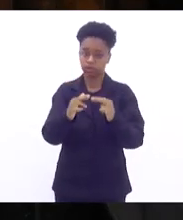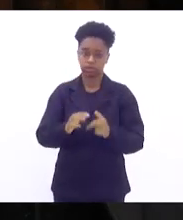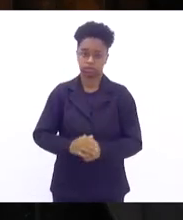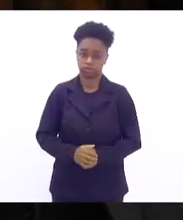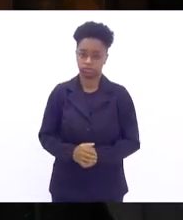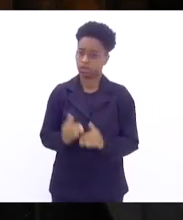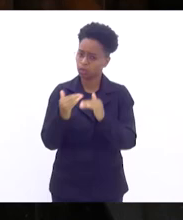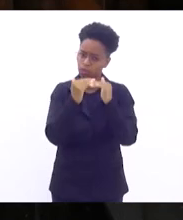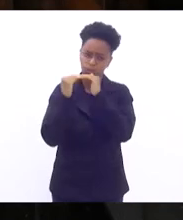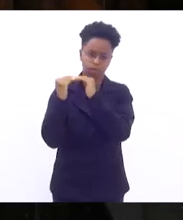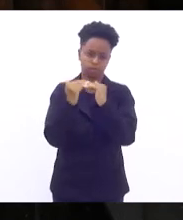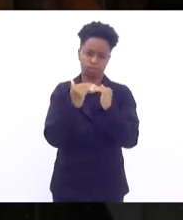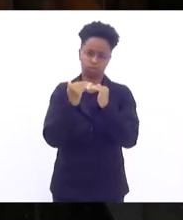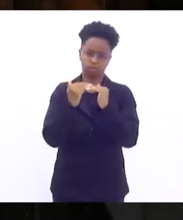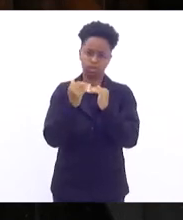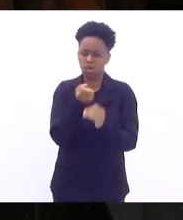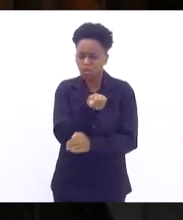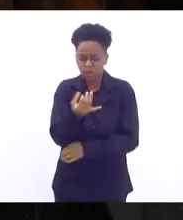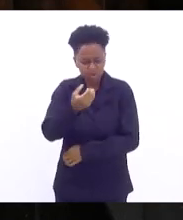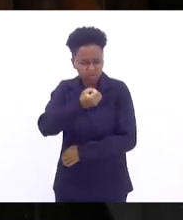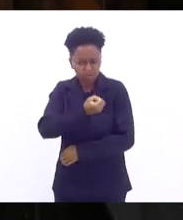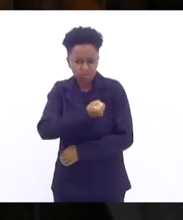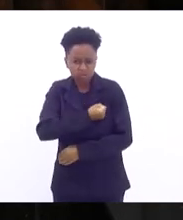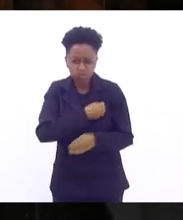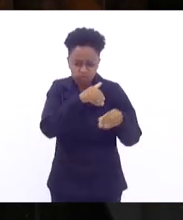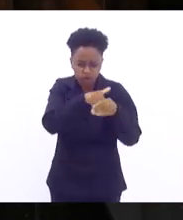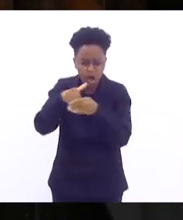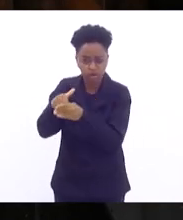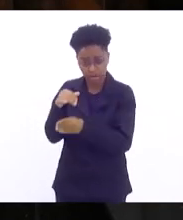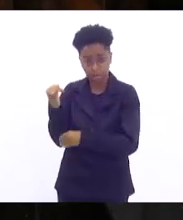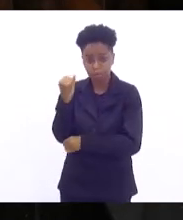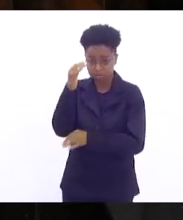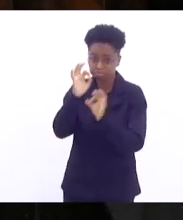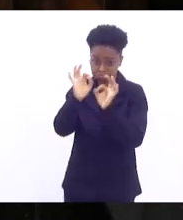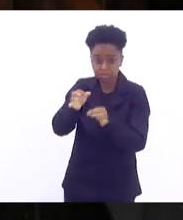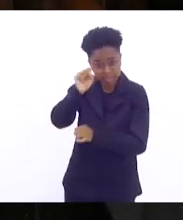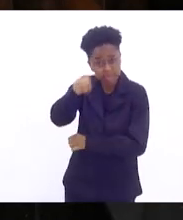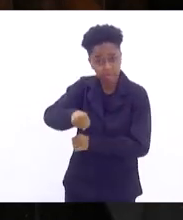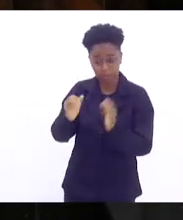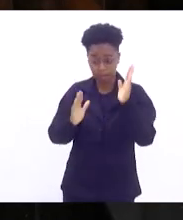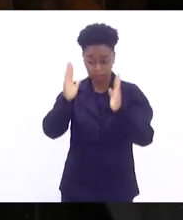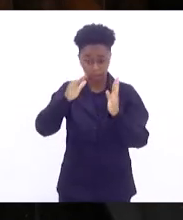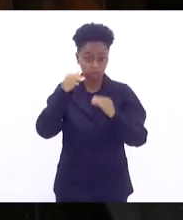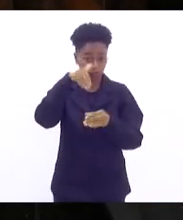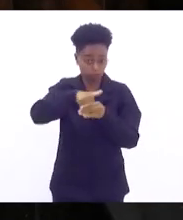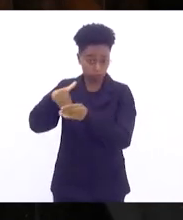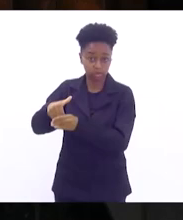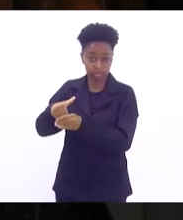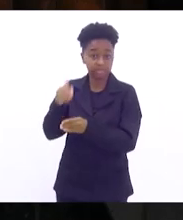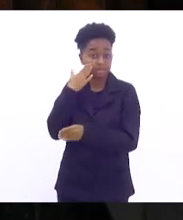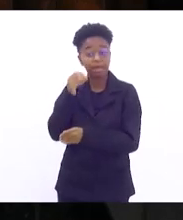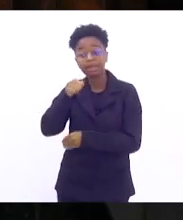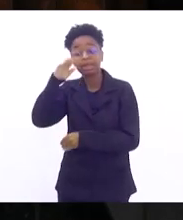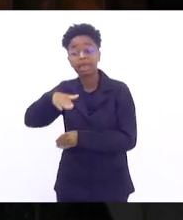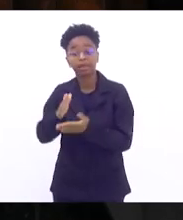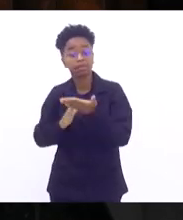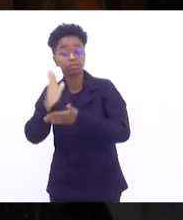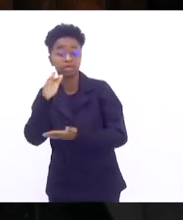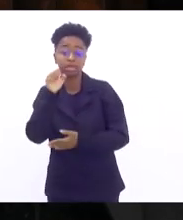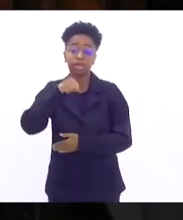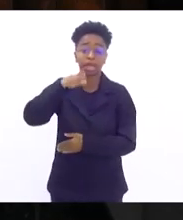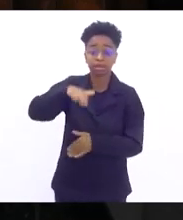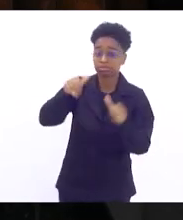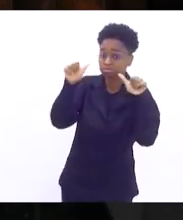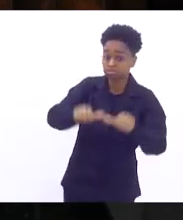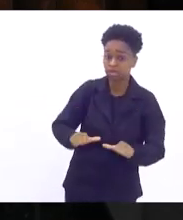Número de votos é importantíssimo na época da eleição para saber quem vai eleger e quem não vai se eleger. Depois